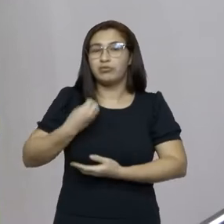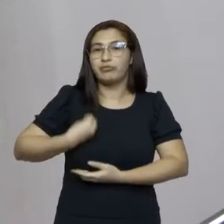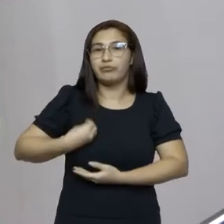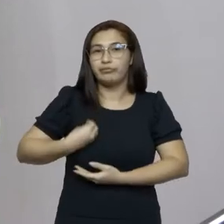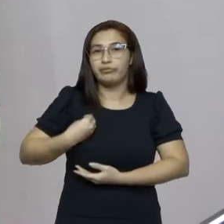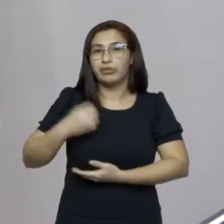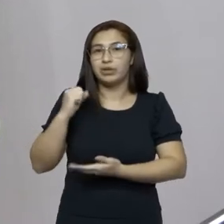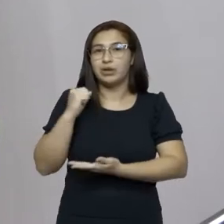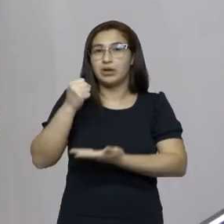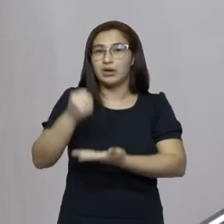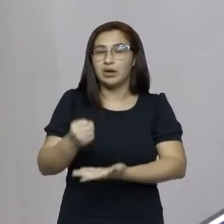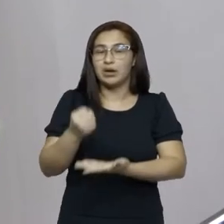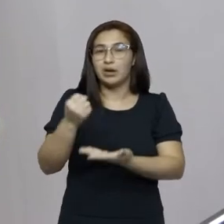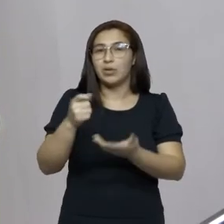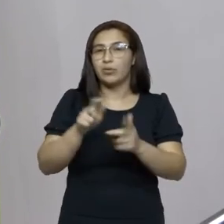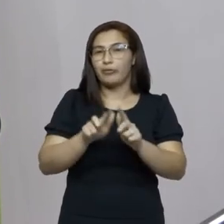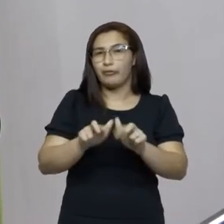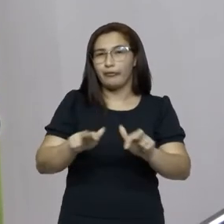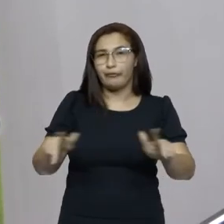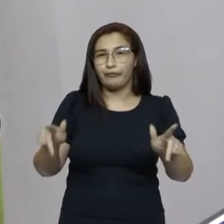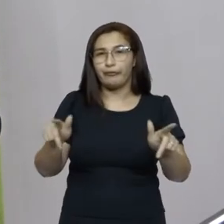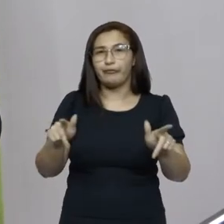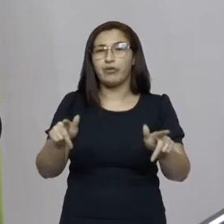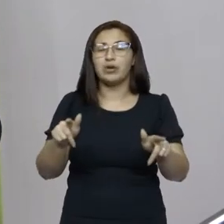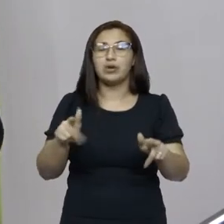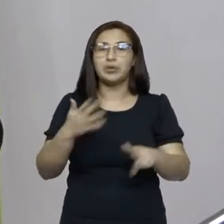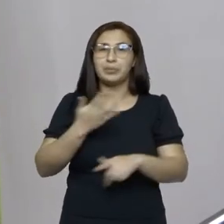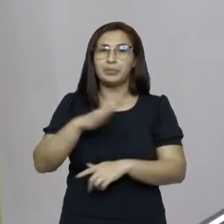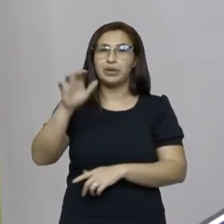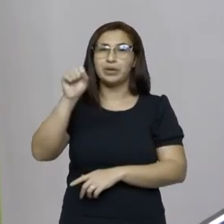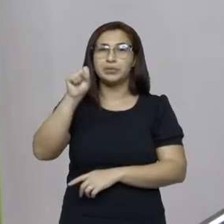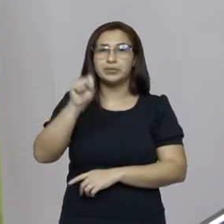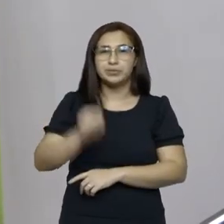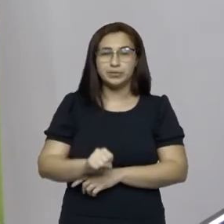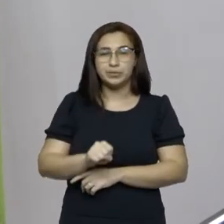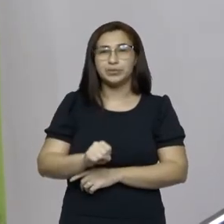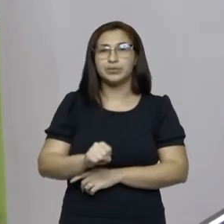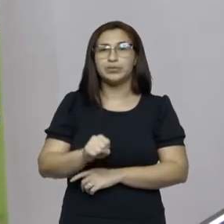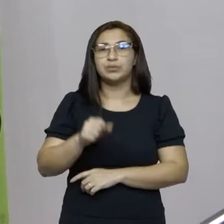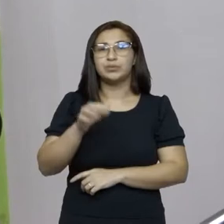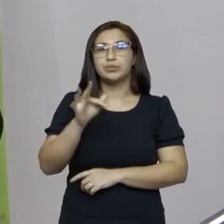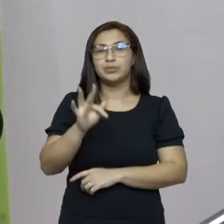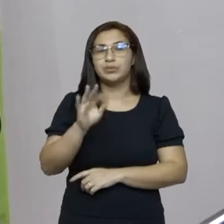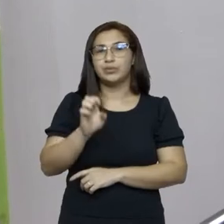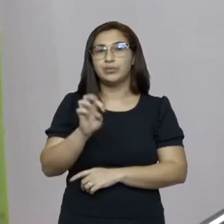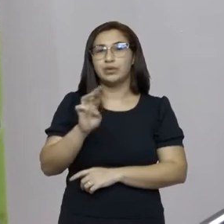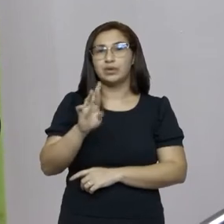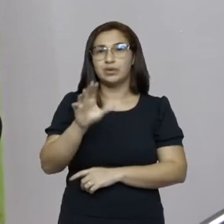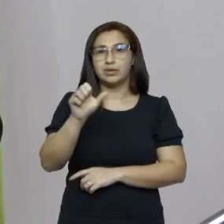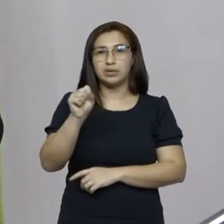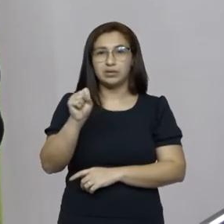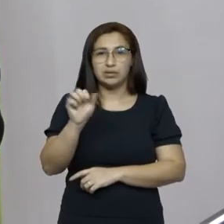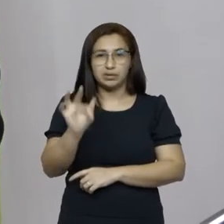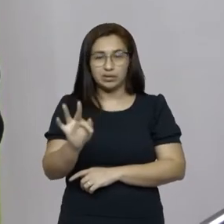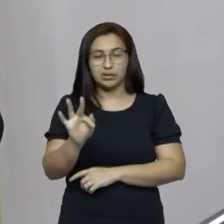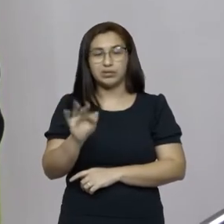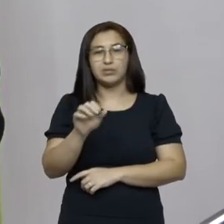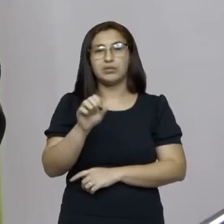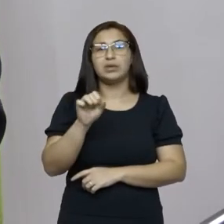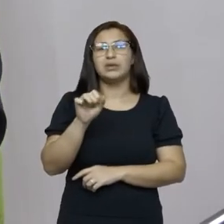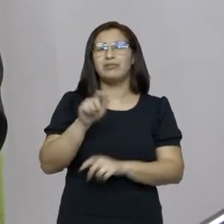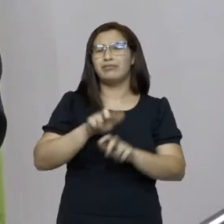Ecocera, Cooper Planalto Sul, a Fetraf, MST, enfim, nós tivemos uma